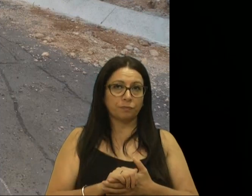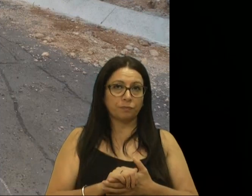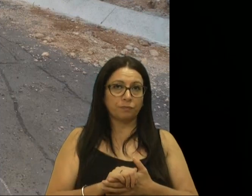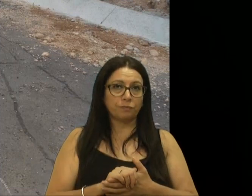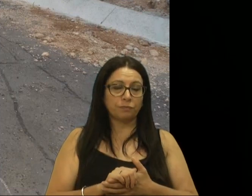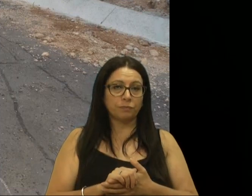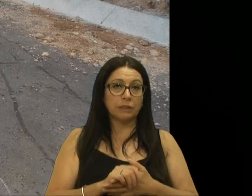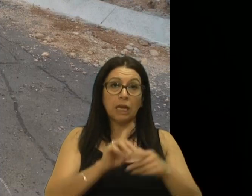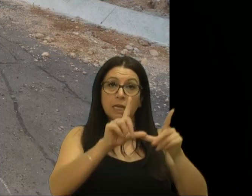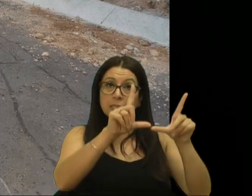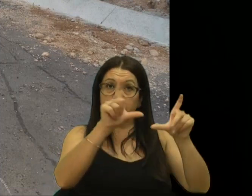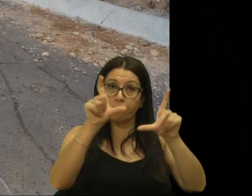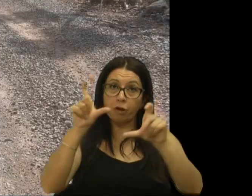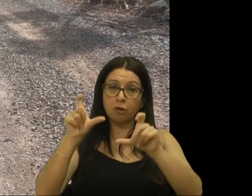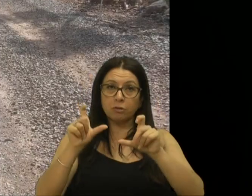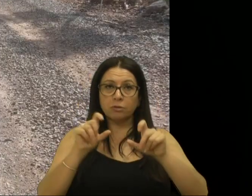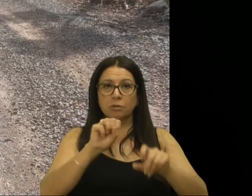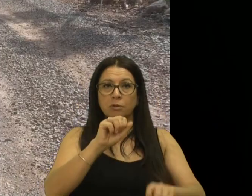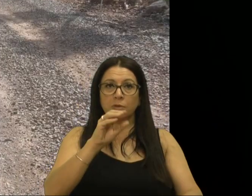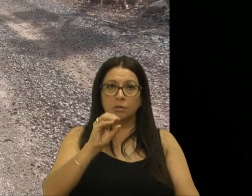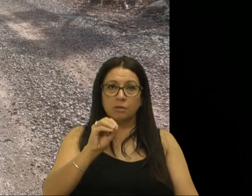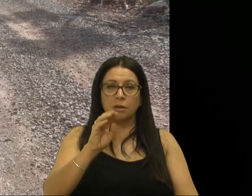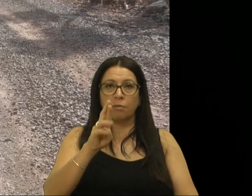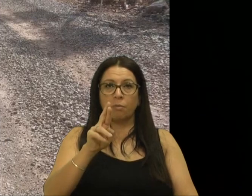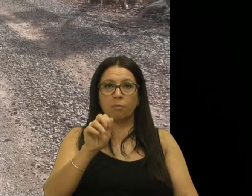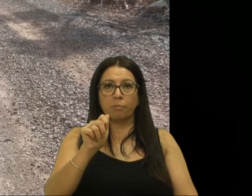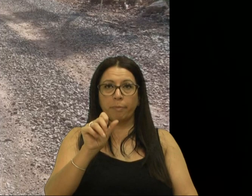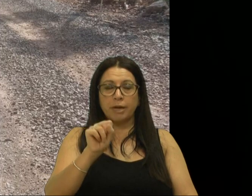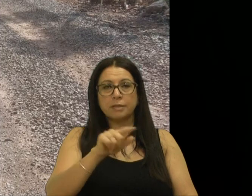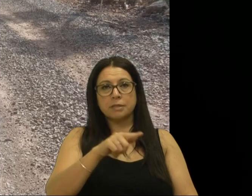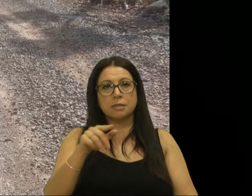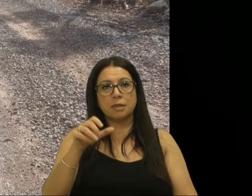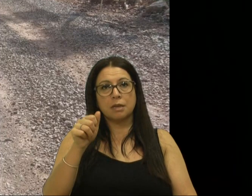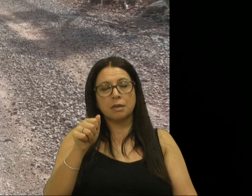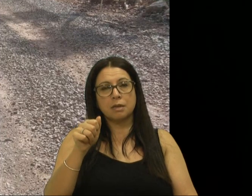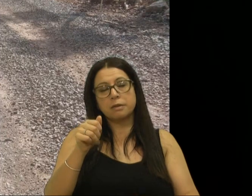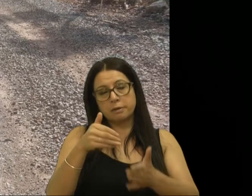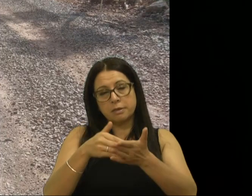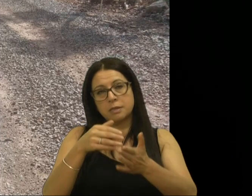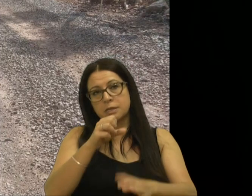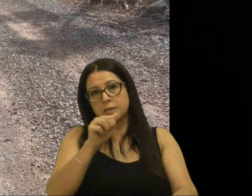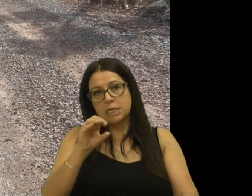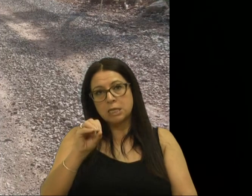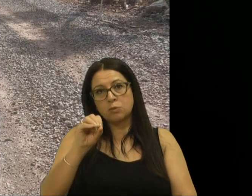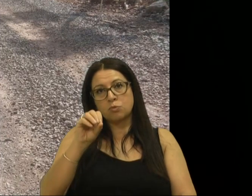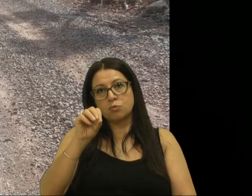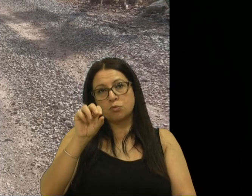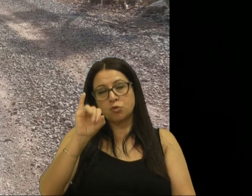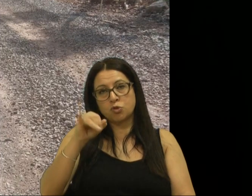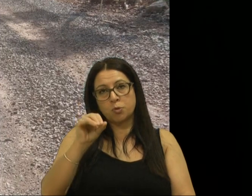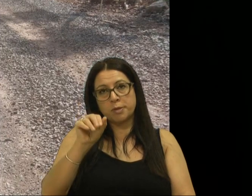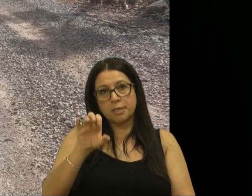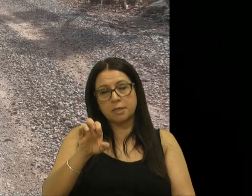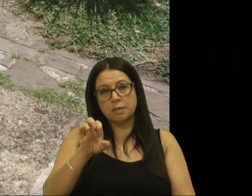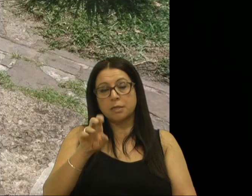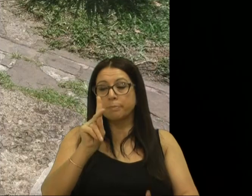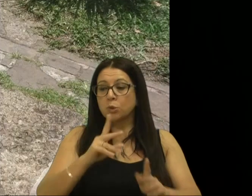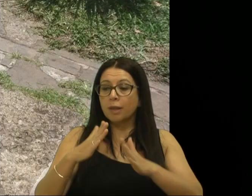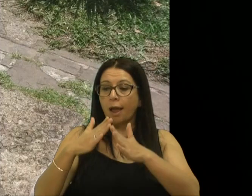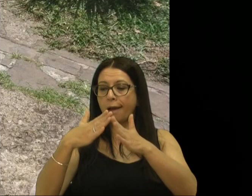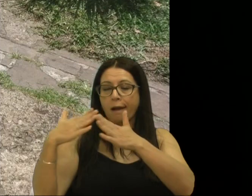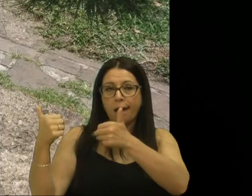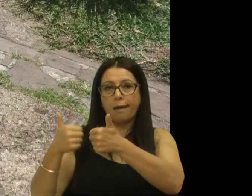Essas fotos aqui, então, é de São Brás a São José, por os moradores daí, os produtores,